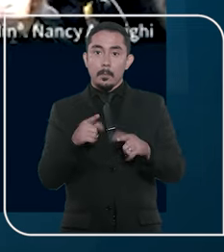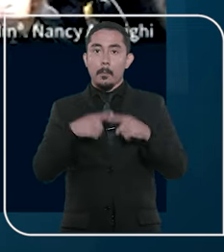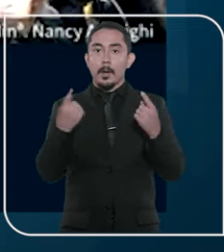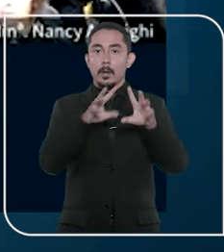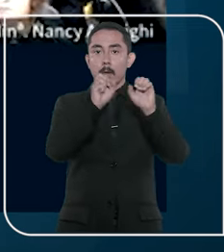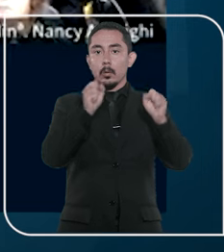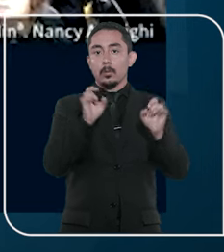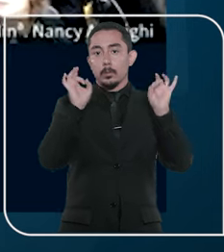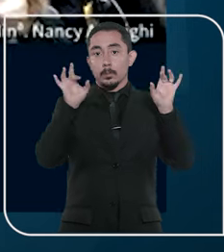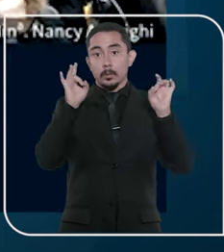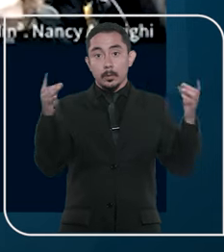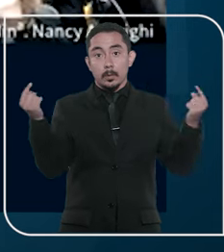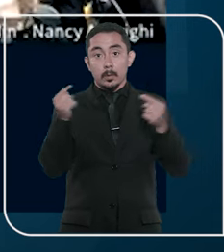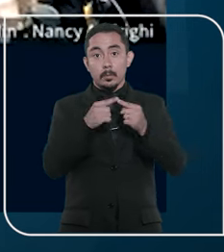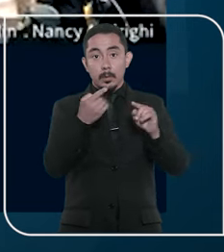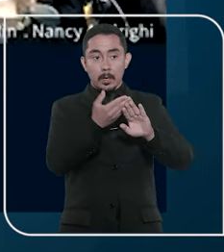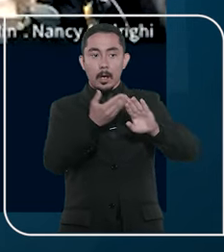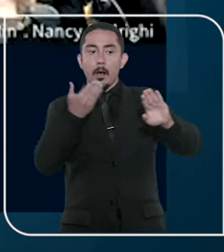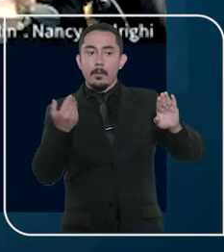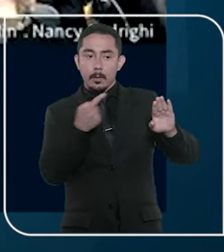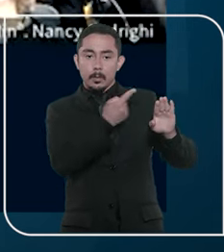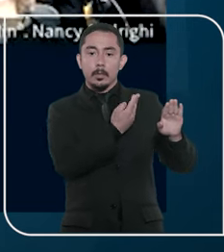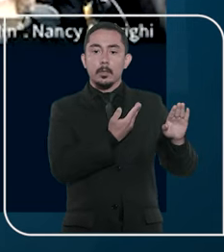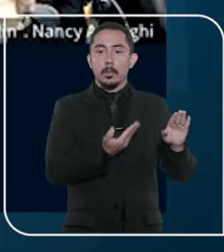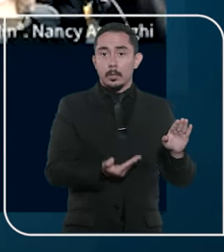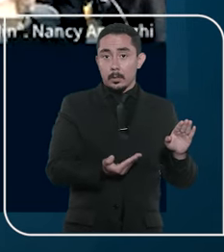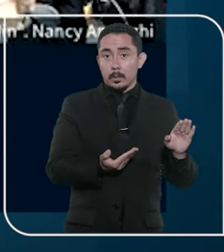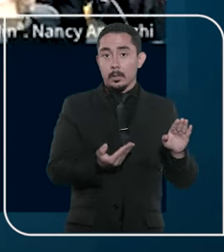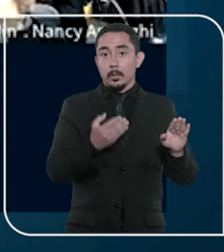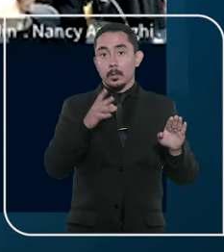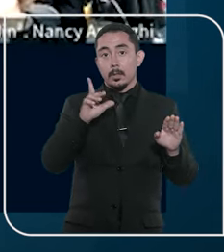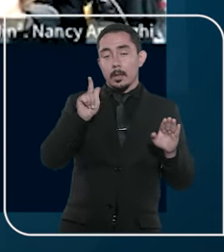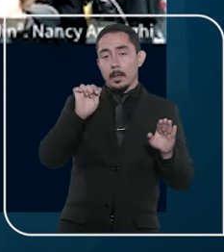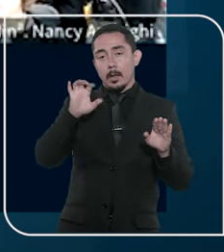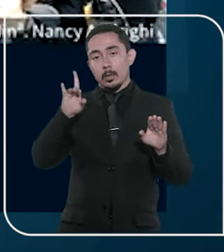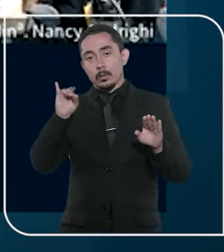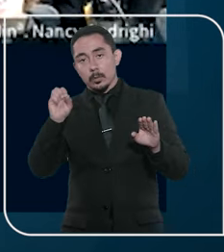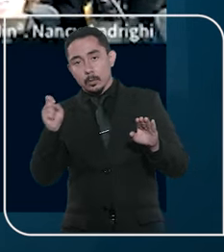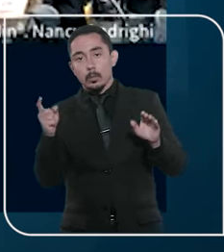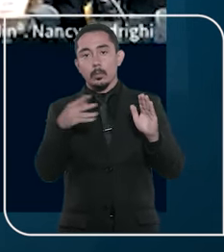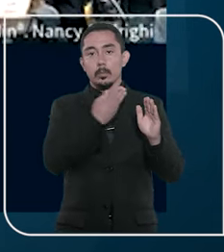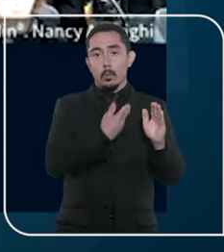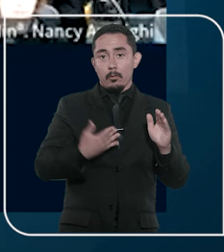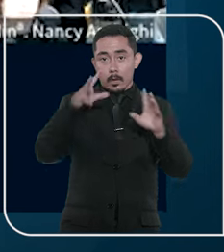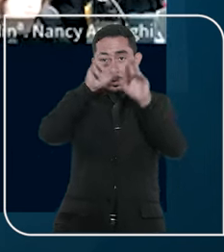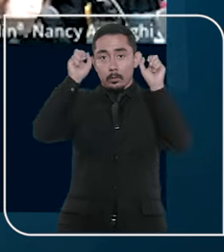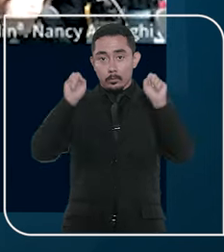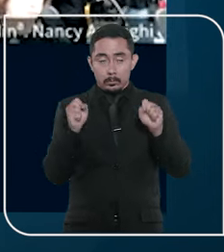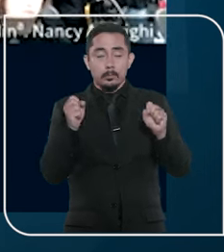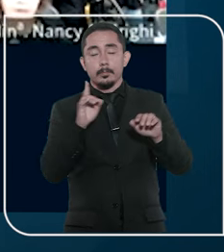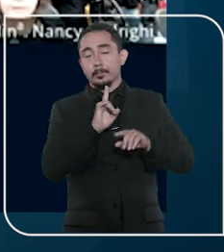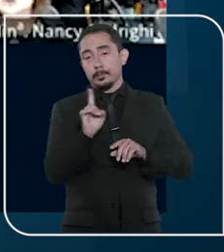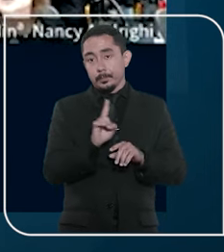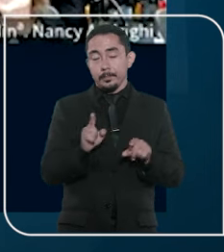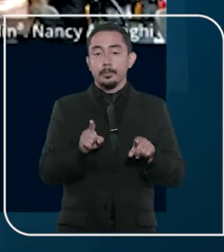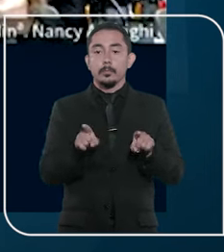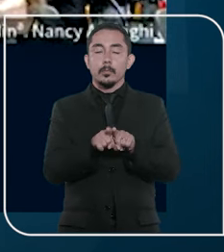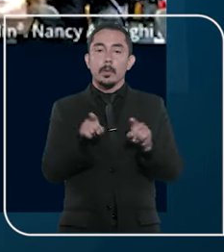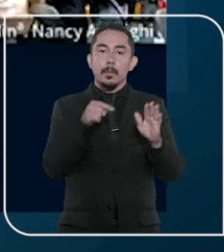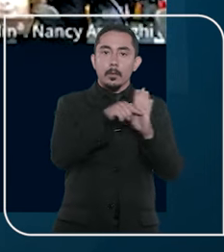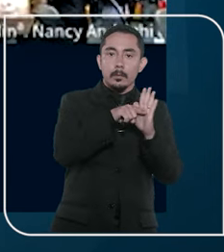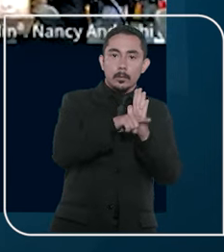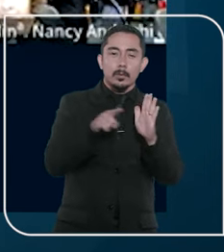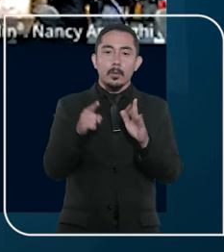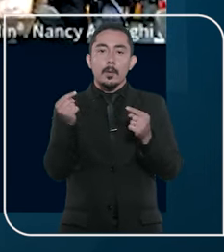a denúncia, a Corte Especial entendeu não ser o caso de afastar Gladson Cameli do cargo de governador do Estado,